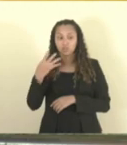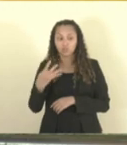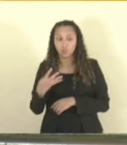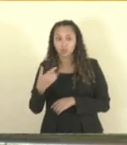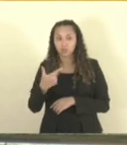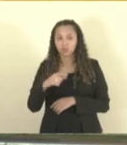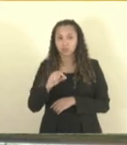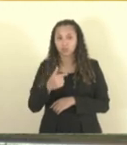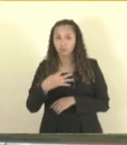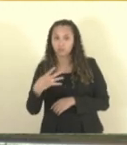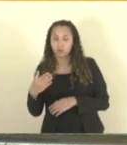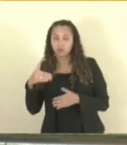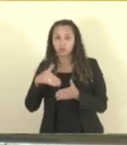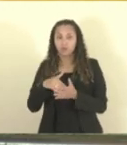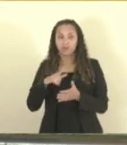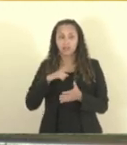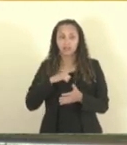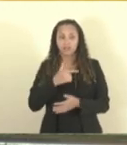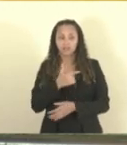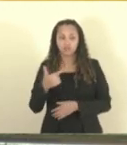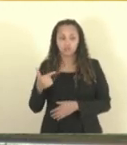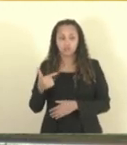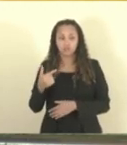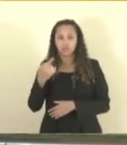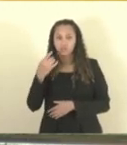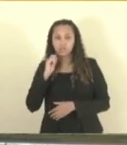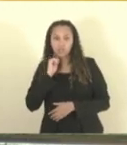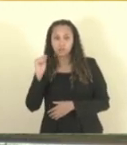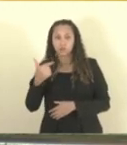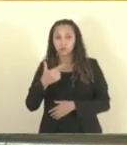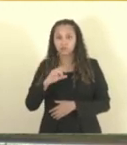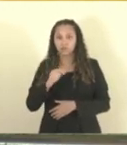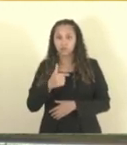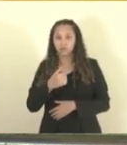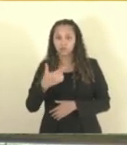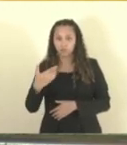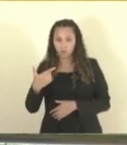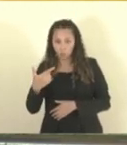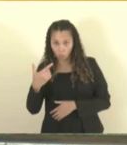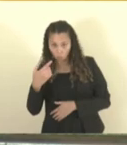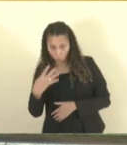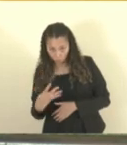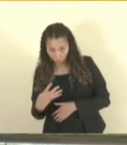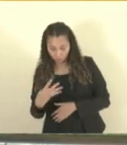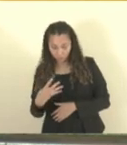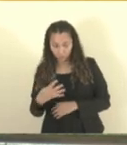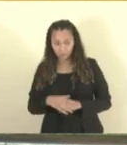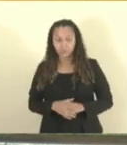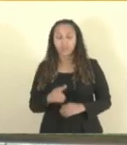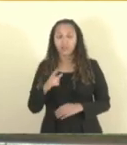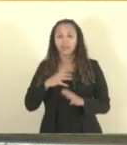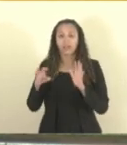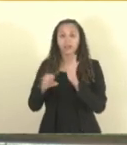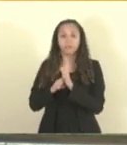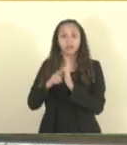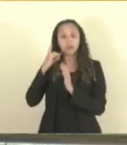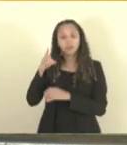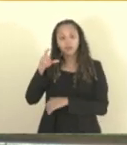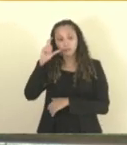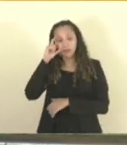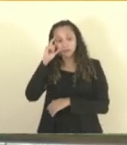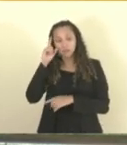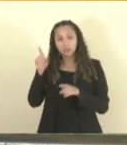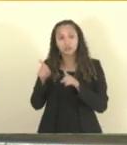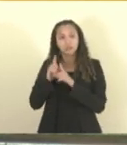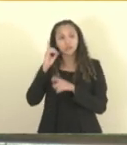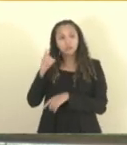prazo até o dia 22 de 4 de 2024. Existem emendas ao projeto de autoria do deputado Mazinho dos Anjos e Coronel